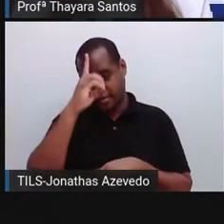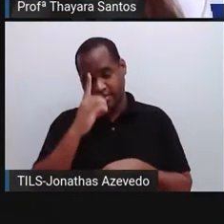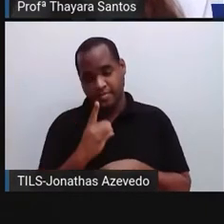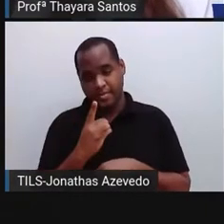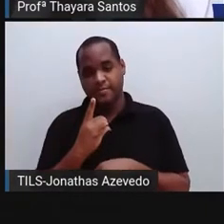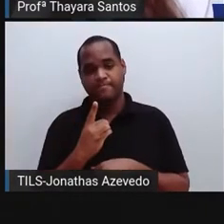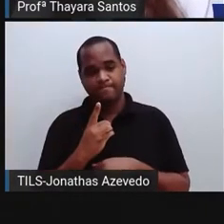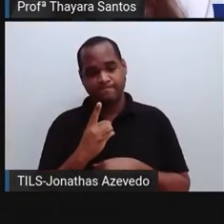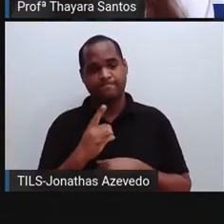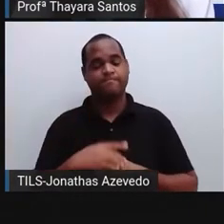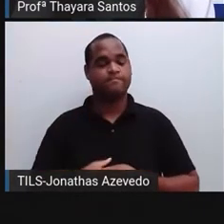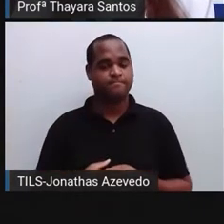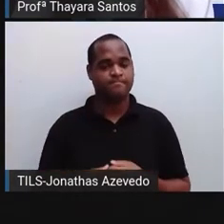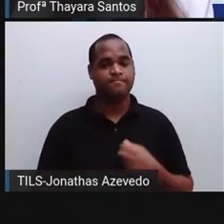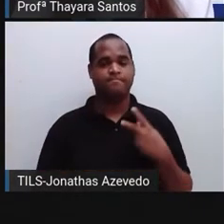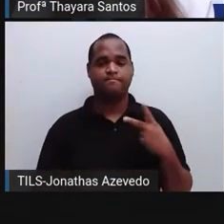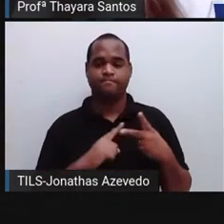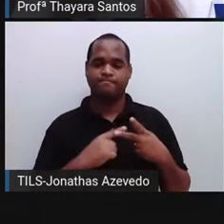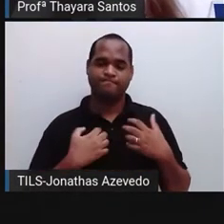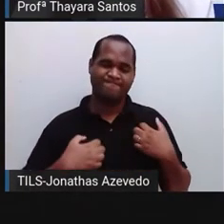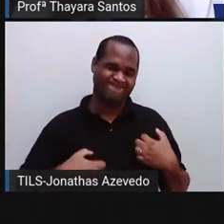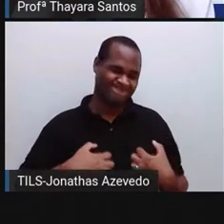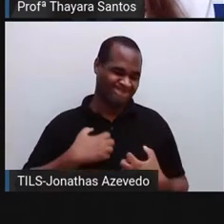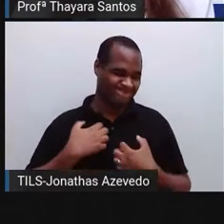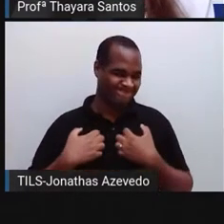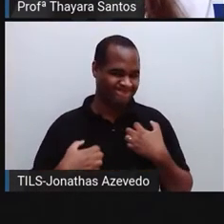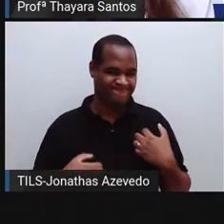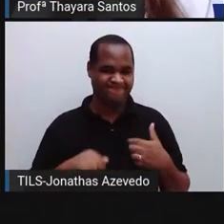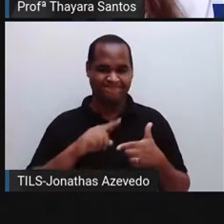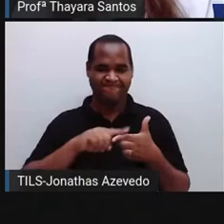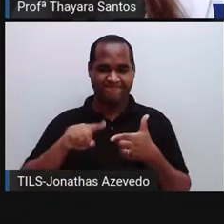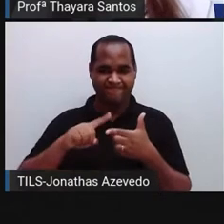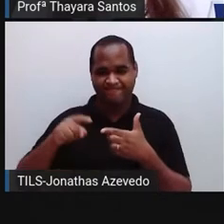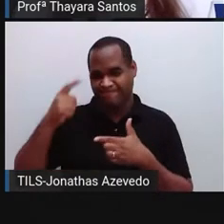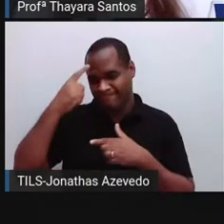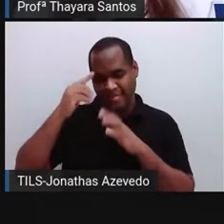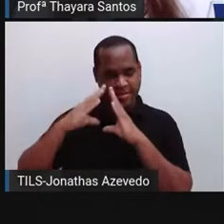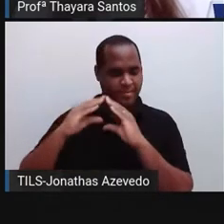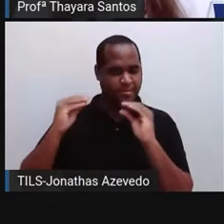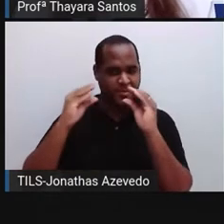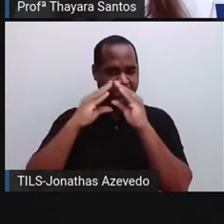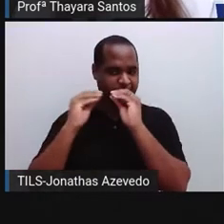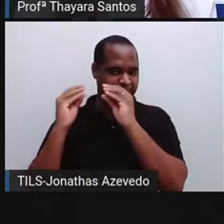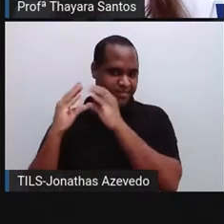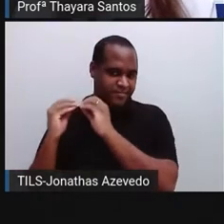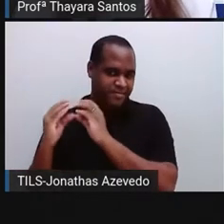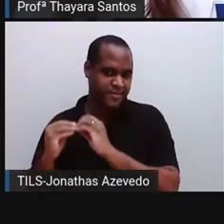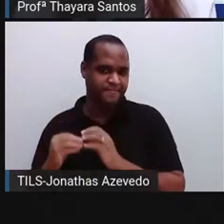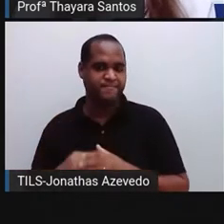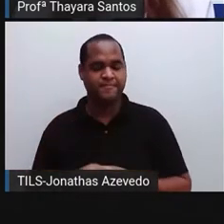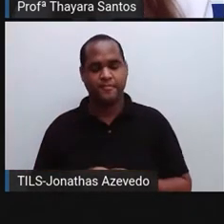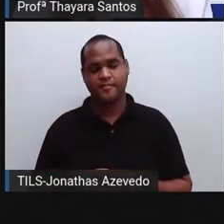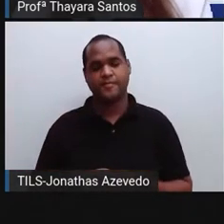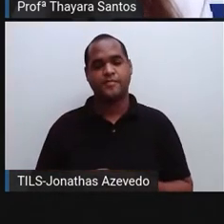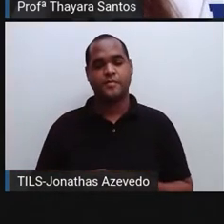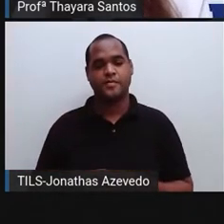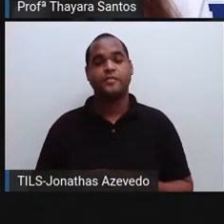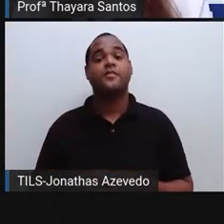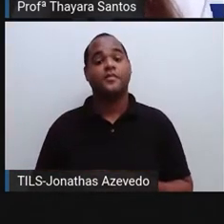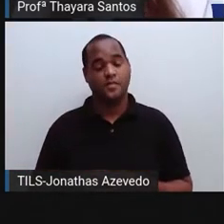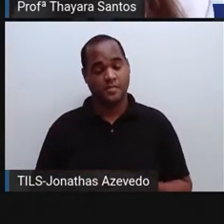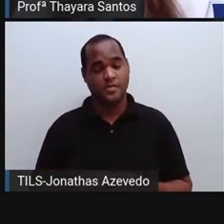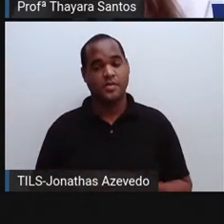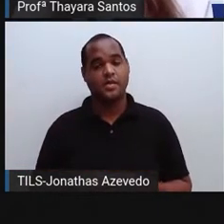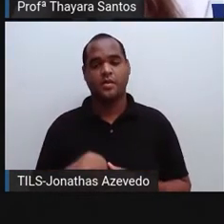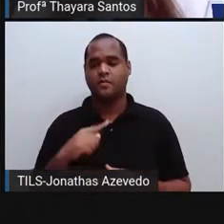cada vez mais comum, é a ansiedade, problemas de memória, tanto da memória recente quanto da memória de longa duração,